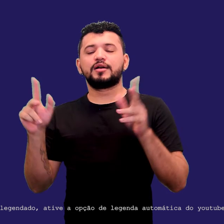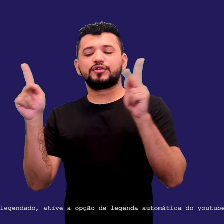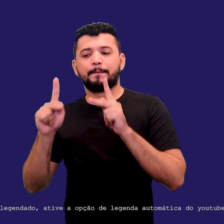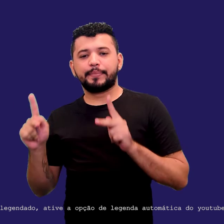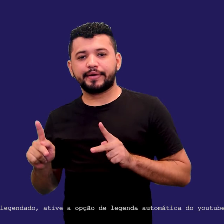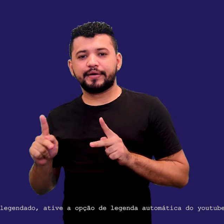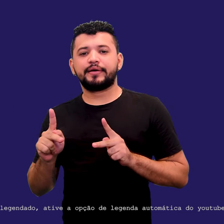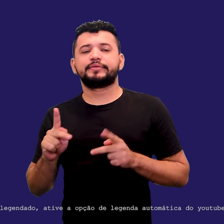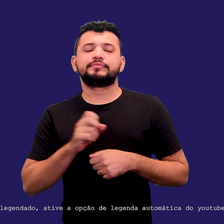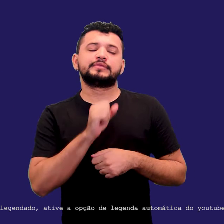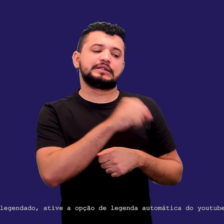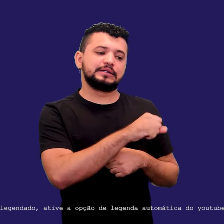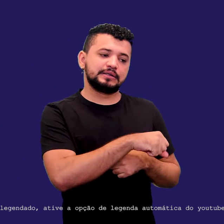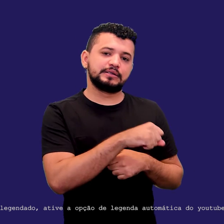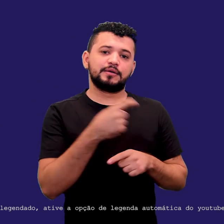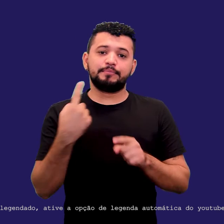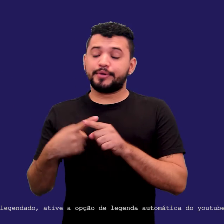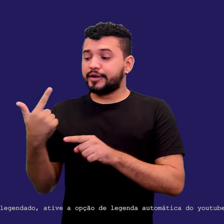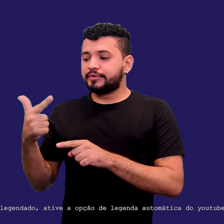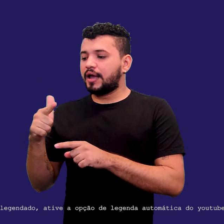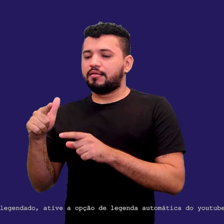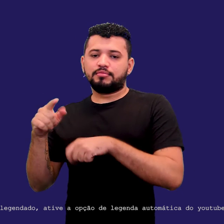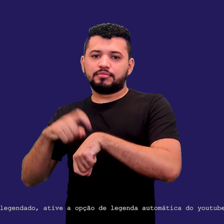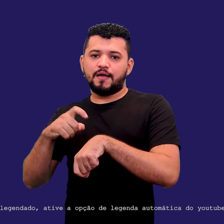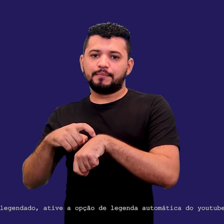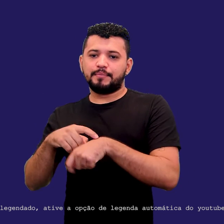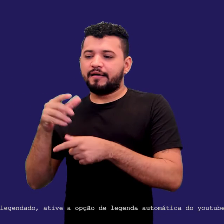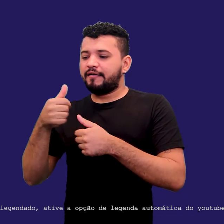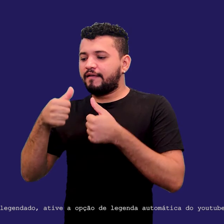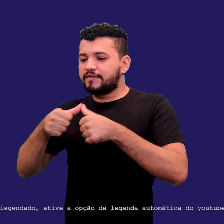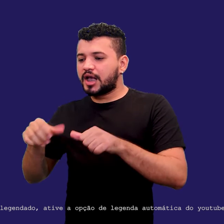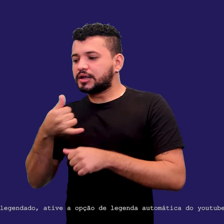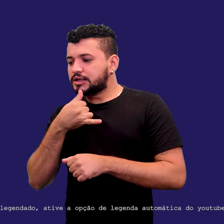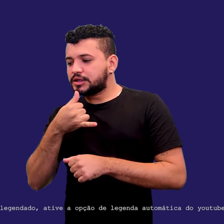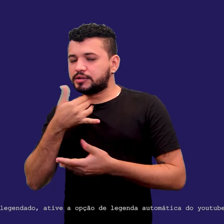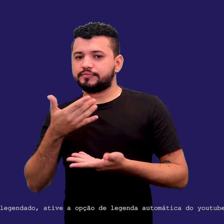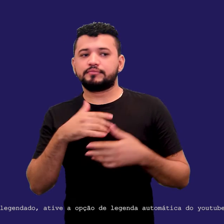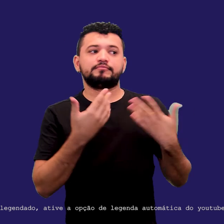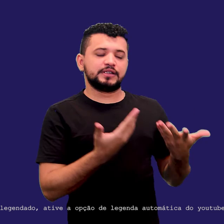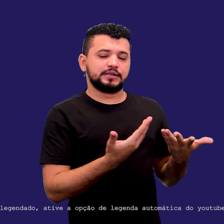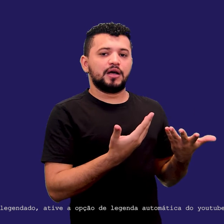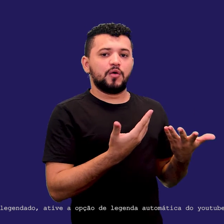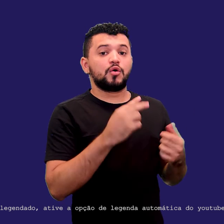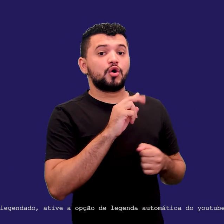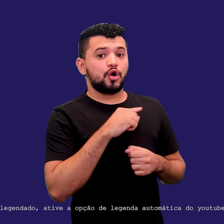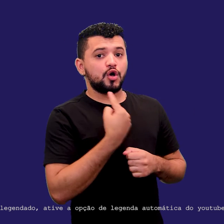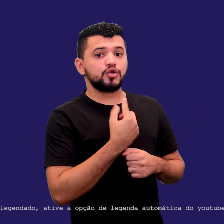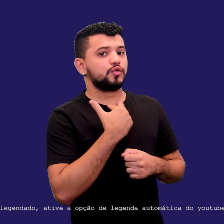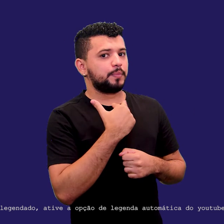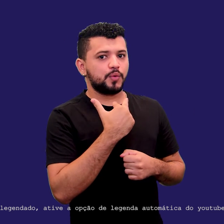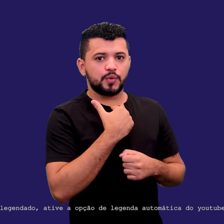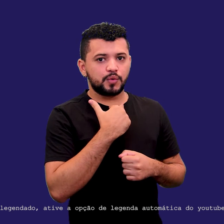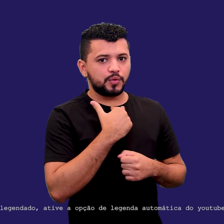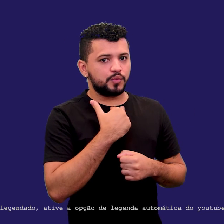felicidade, né? Exatamente. E outra coisa, né, Natália? Nós não podemos, de verdade, nós não podemos entrar